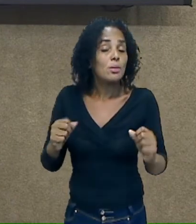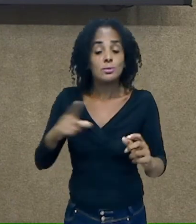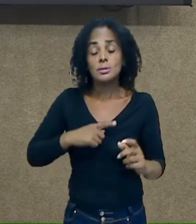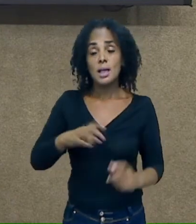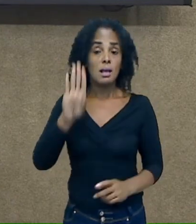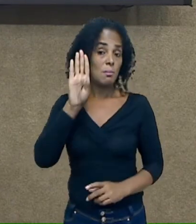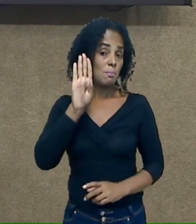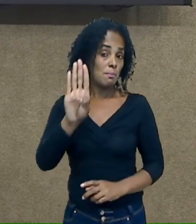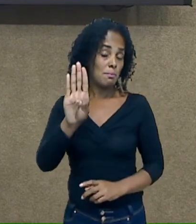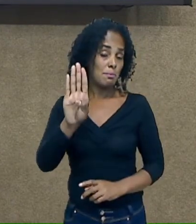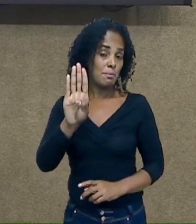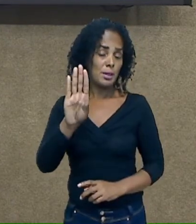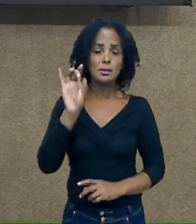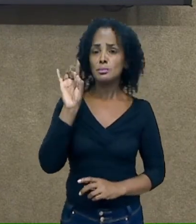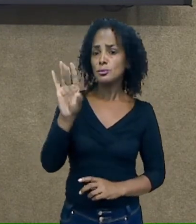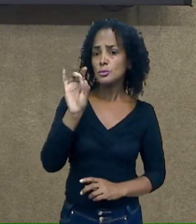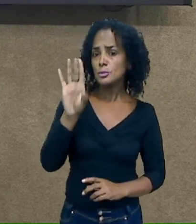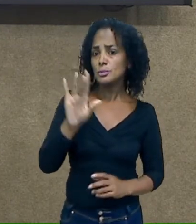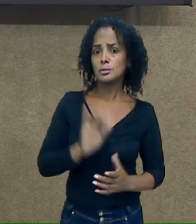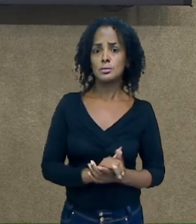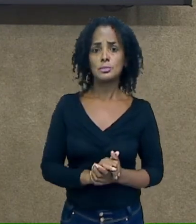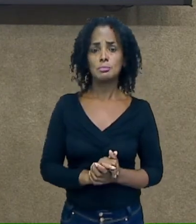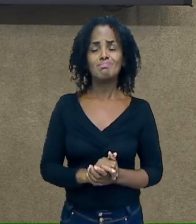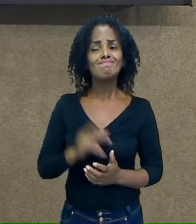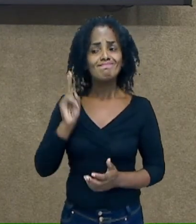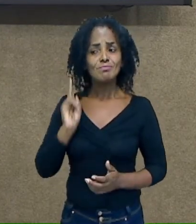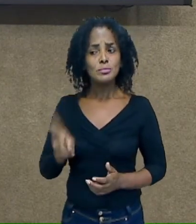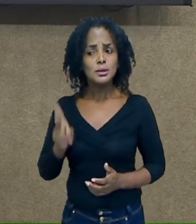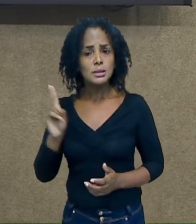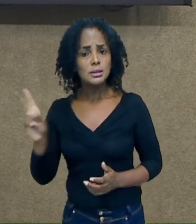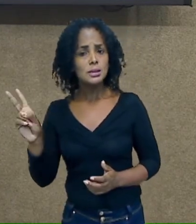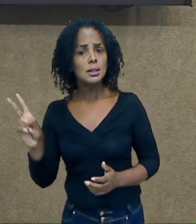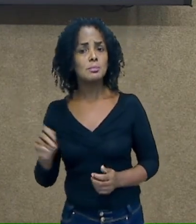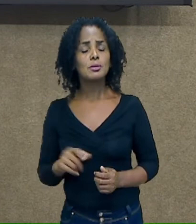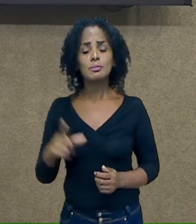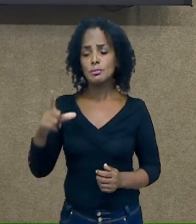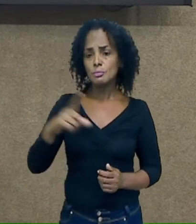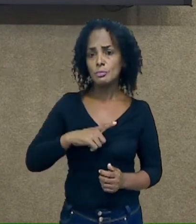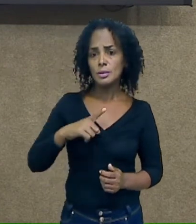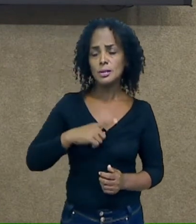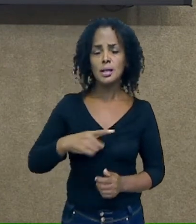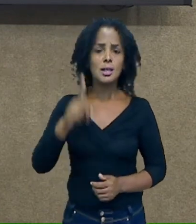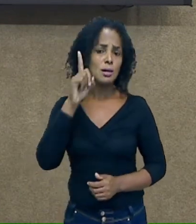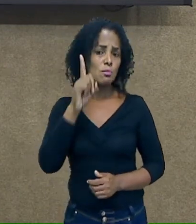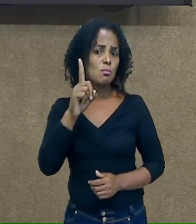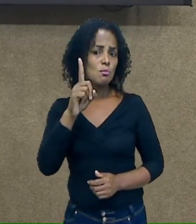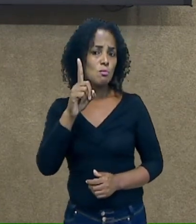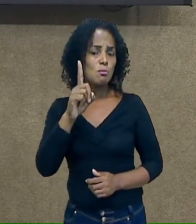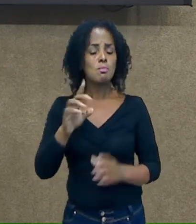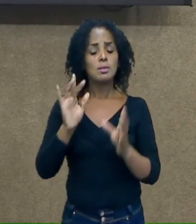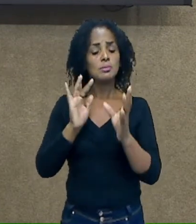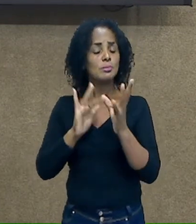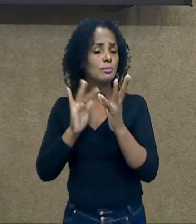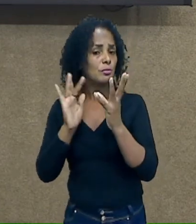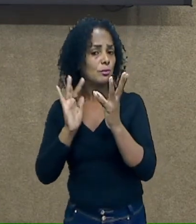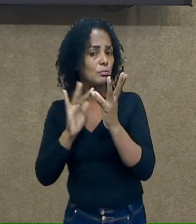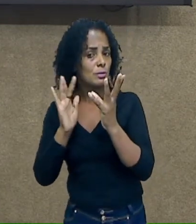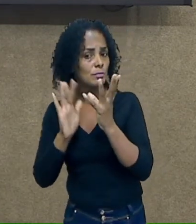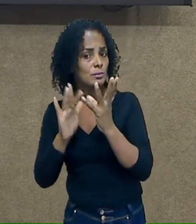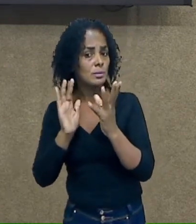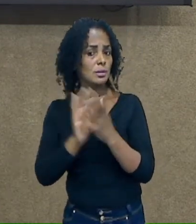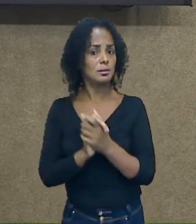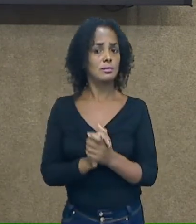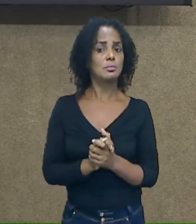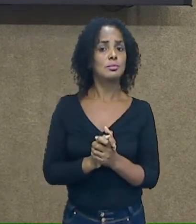sozinho em uma sílaba. Sempre vai ter pelo menos uma vogal para acompanhá-lo.